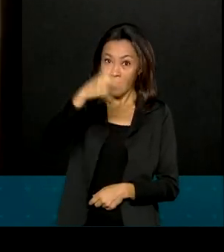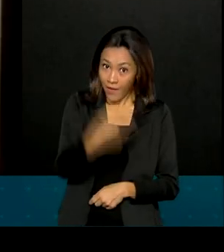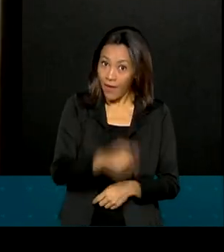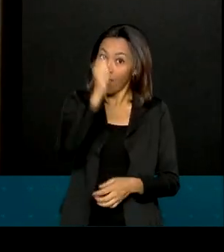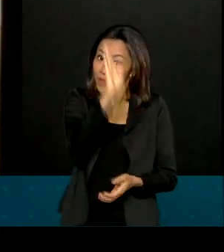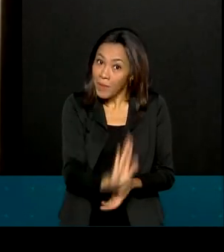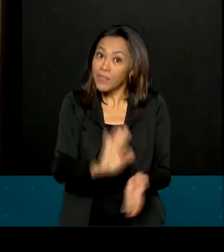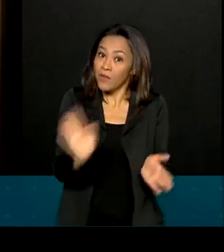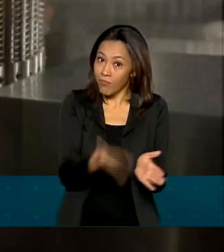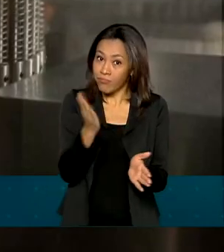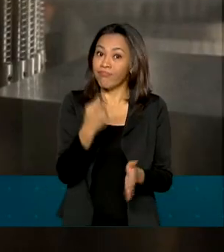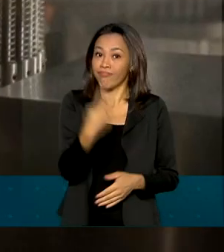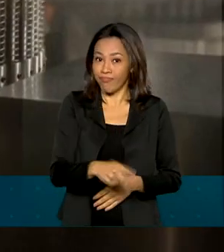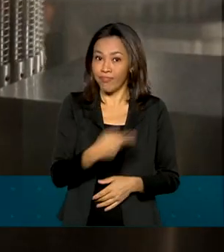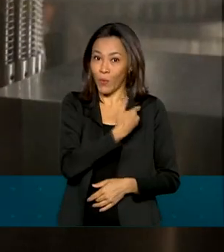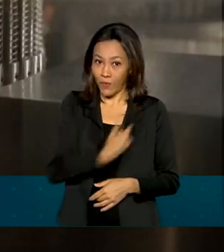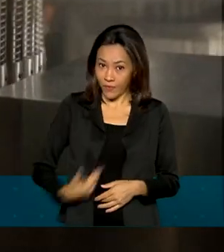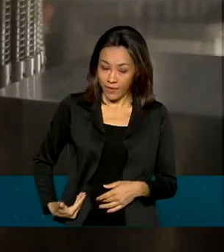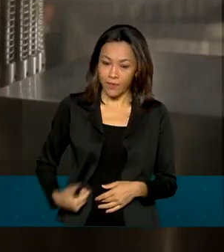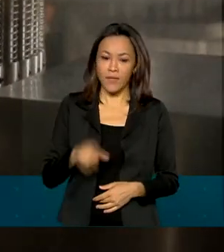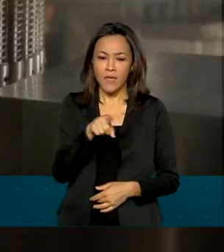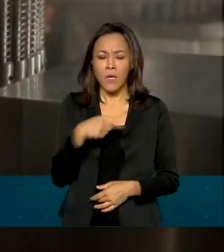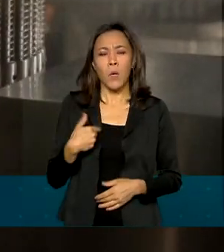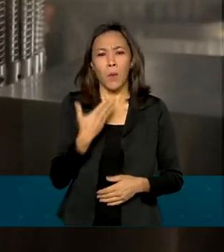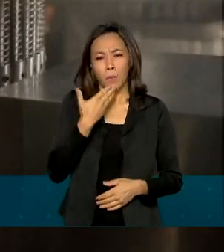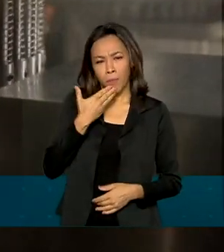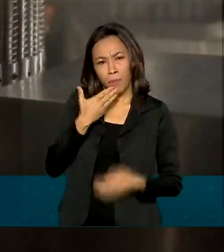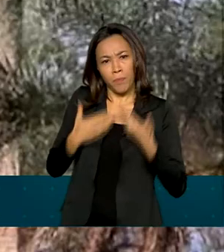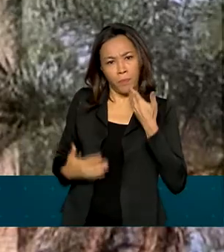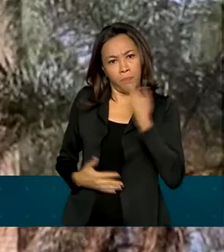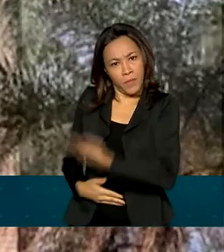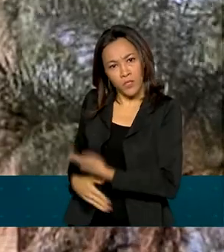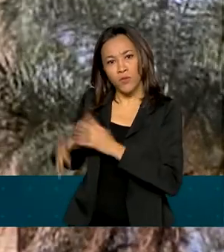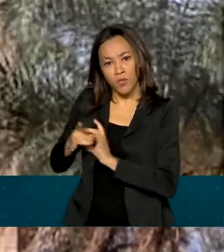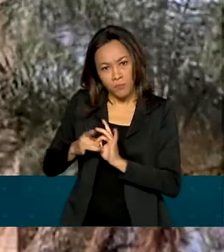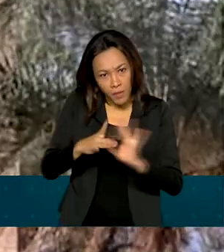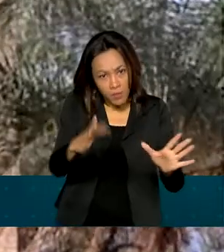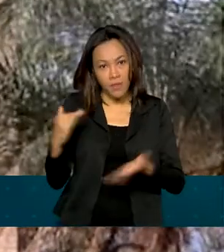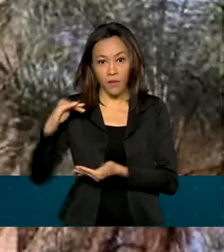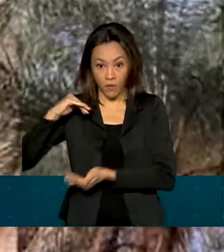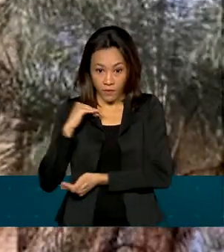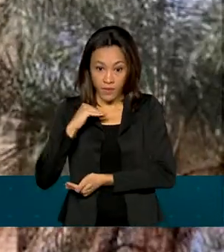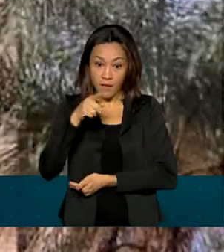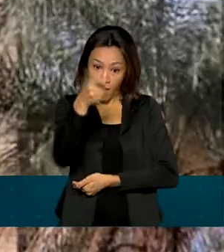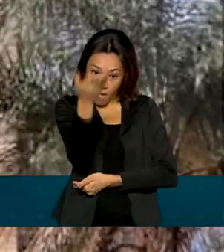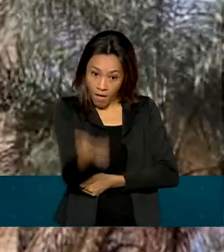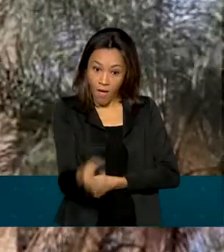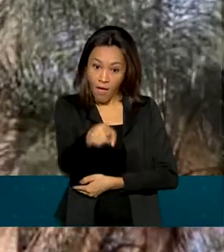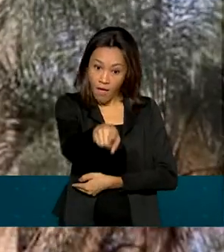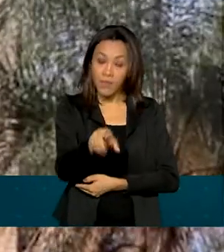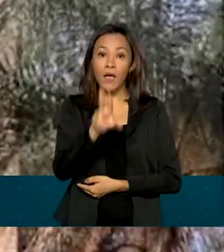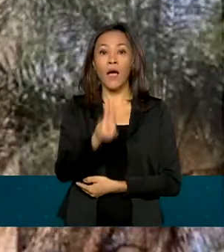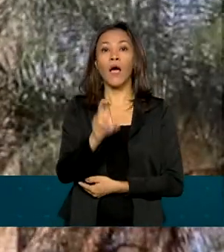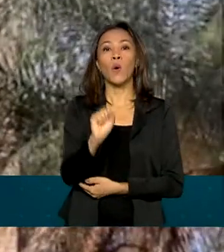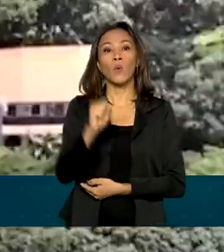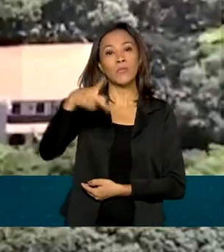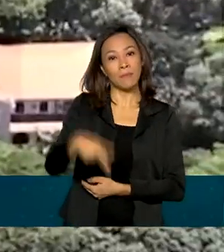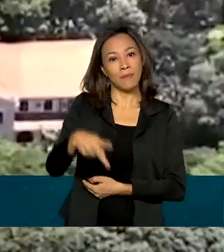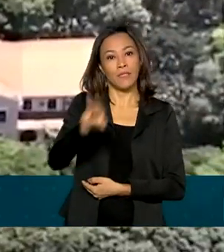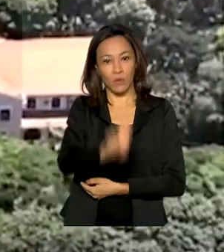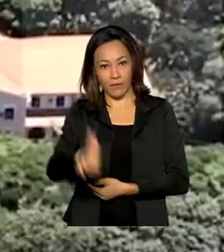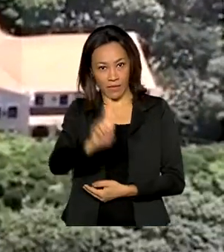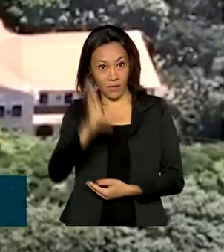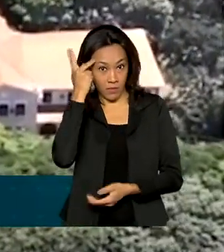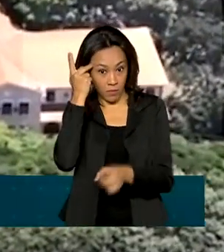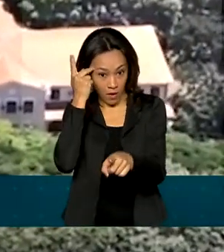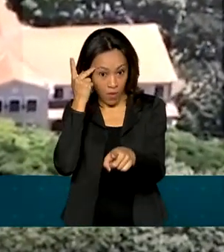pelo governo brasileiro. Com o pedido de autorização na Anvisa, a pesquisa da Faculdade de Medicina de Ribeirão Preto, em São Paulo,